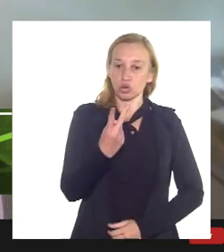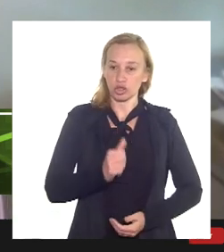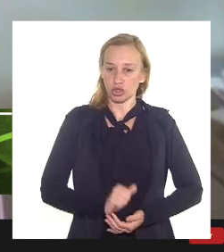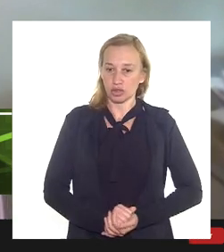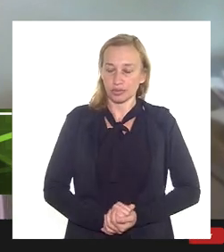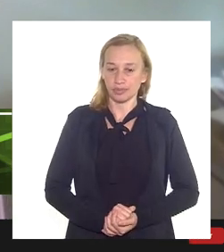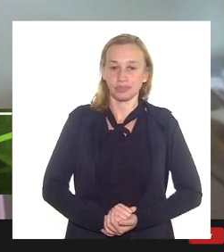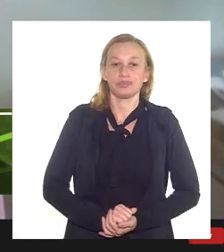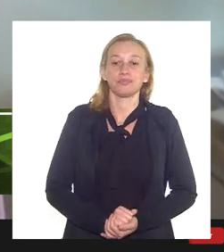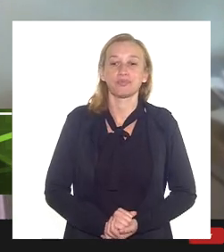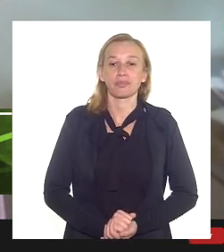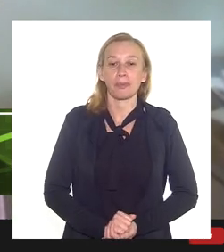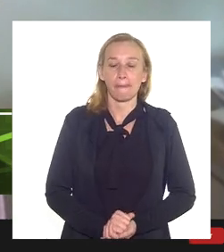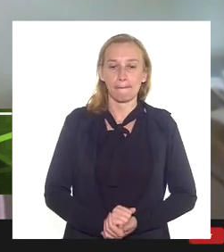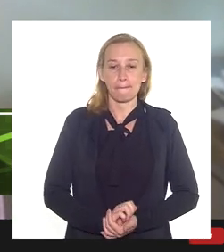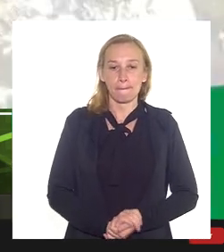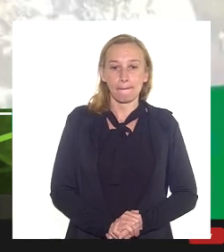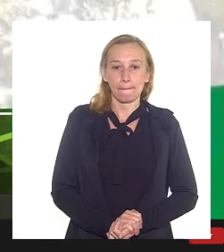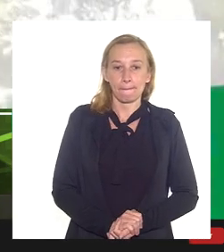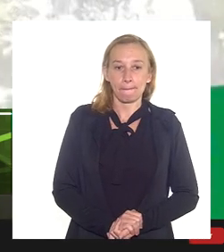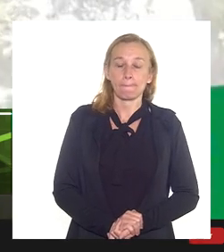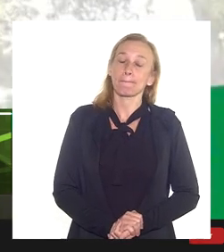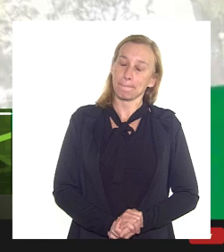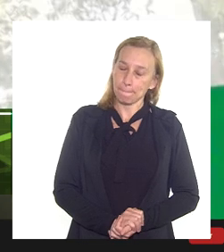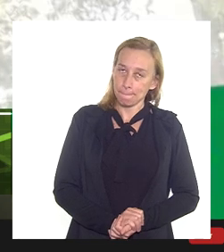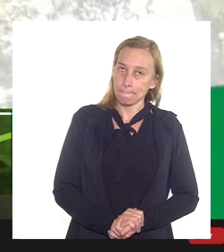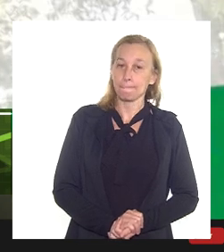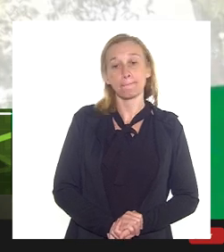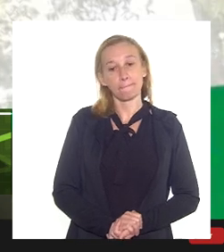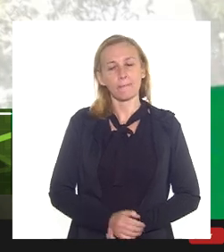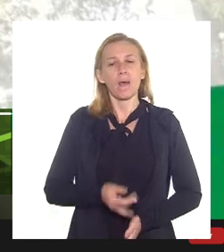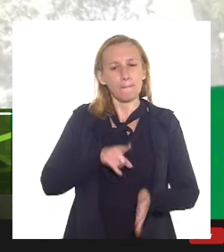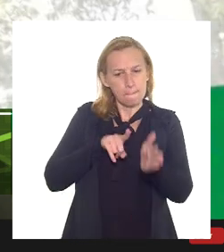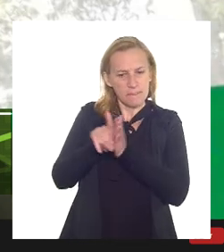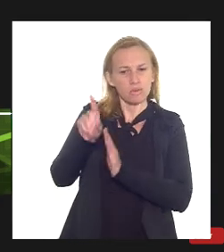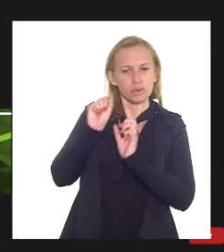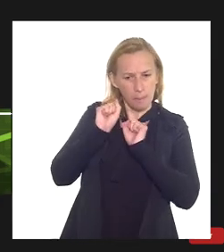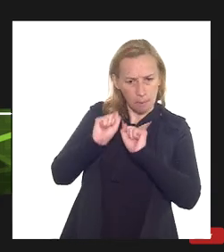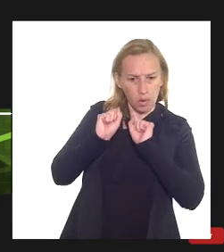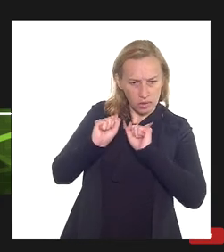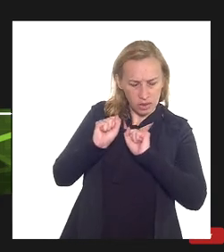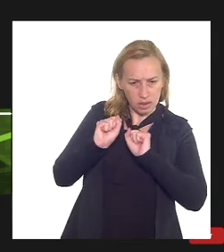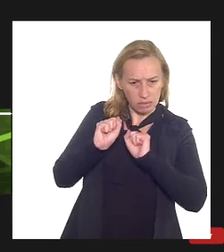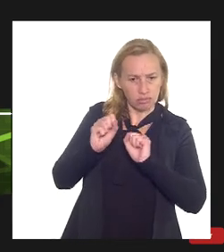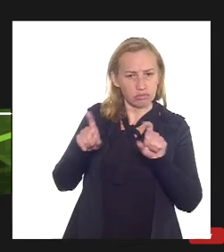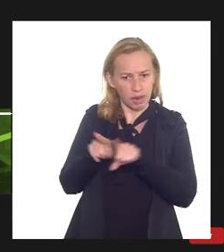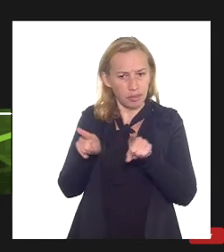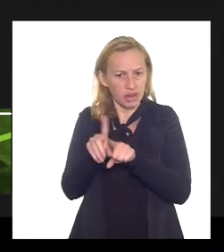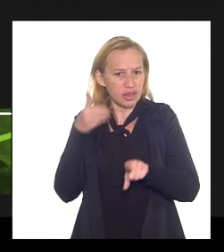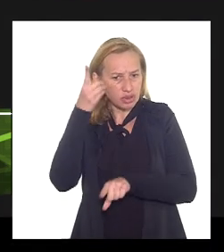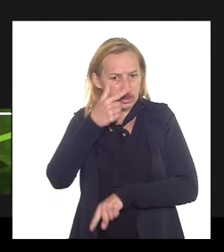posso fazer uma pergunta também deputado Luiz Paulo